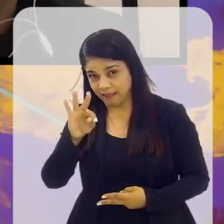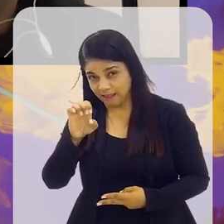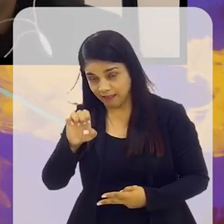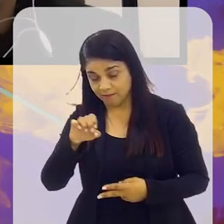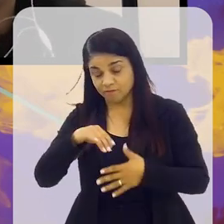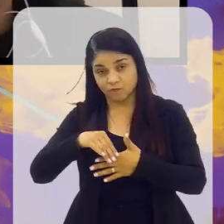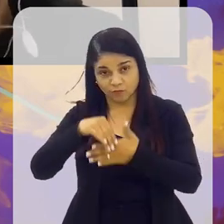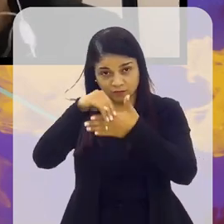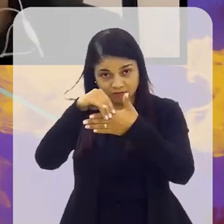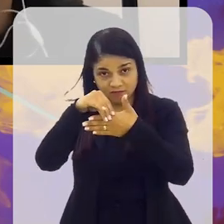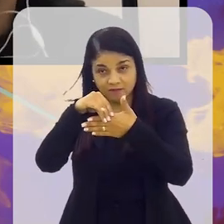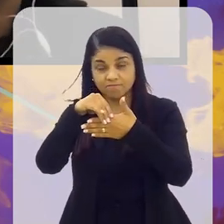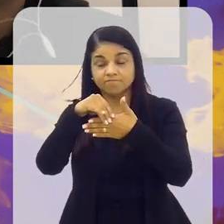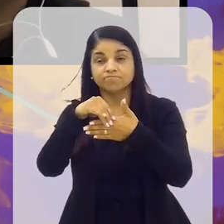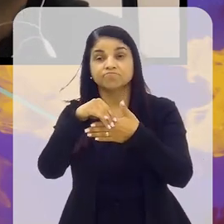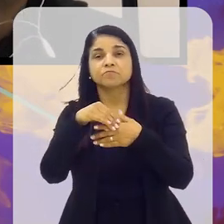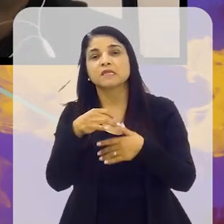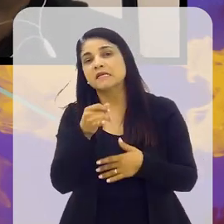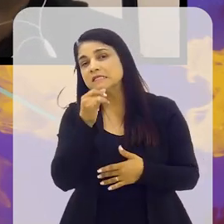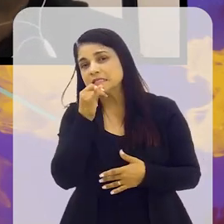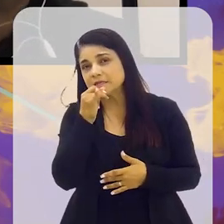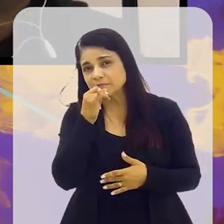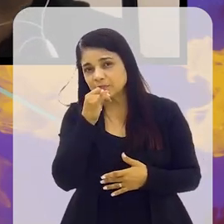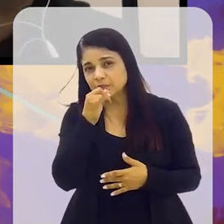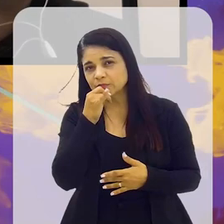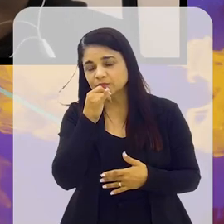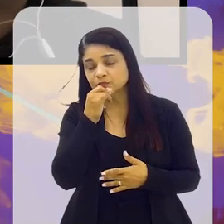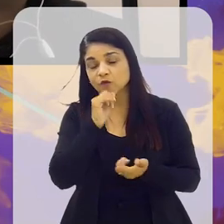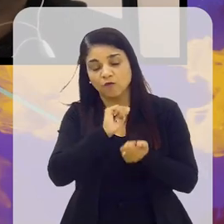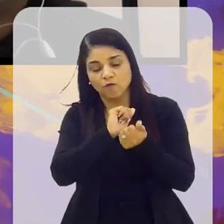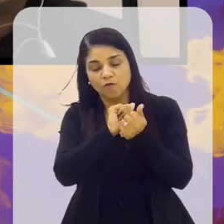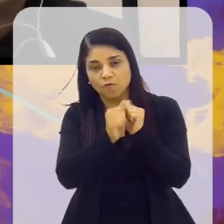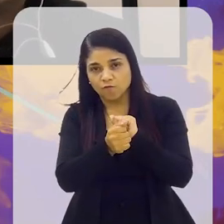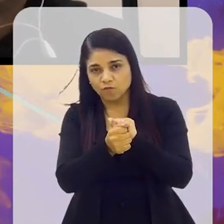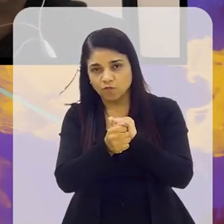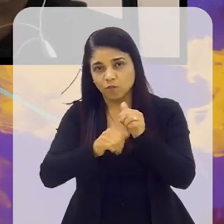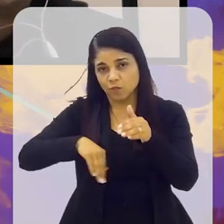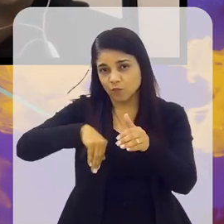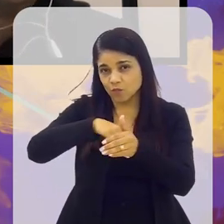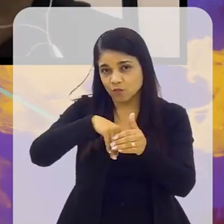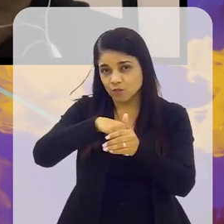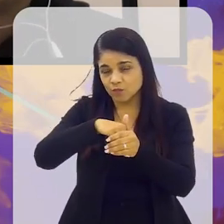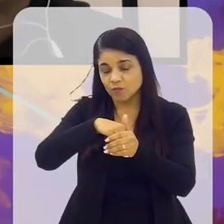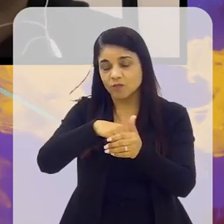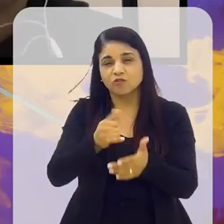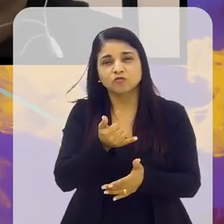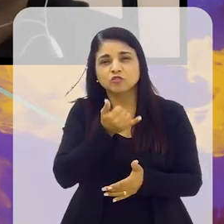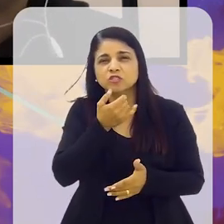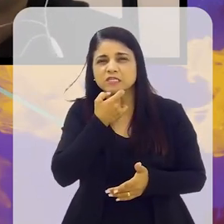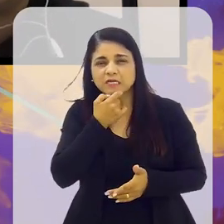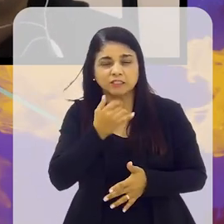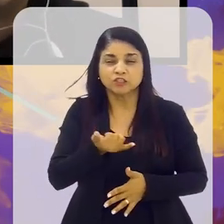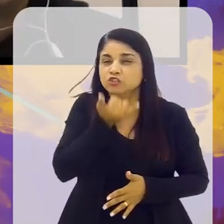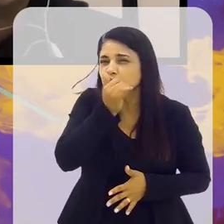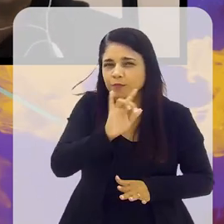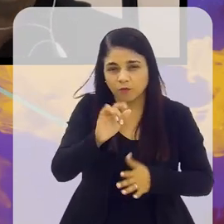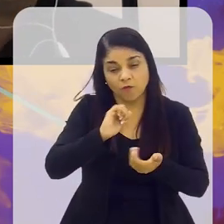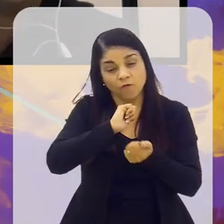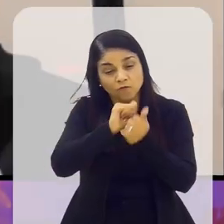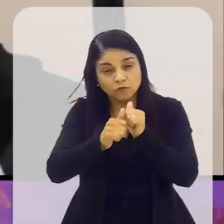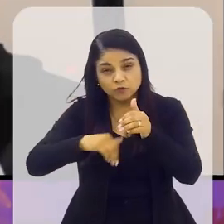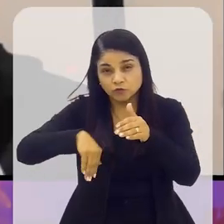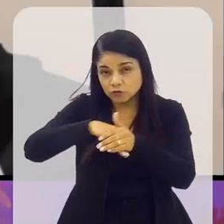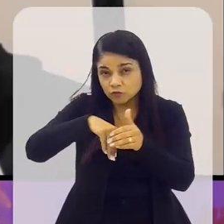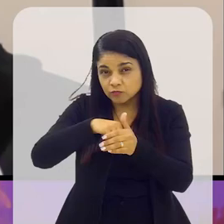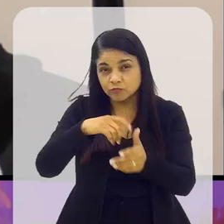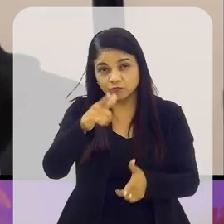em que há uma omissão muito grande, né? Então você tem, por exemplo, no futebol inglês, desde a década... No futebol inglês, não, perdão. No futebol alemão, desde o